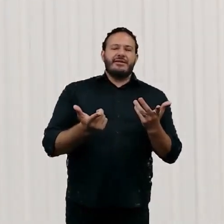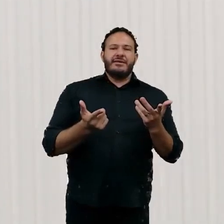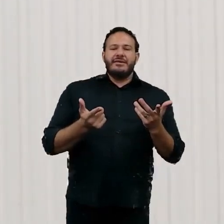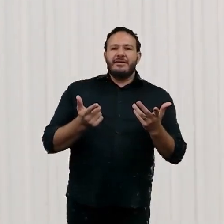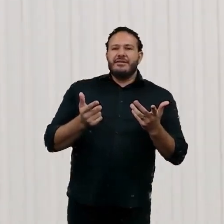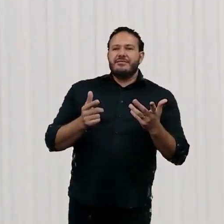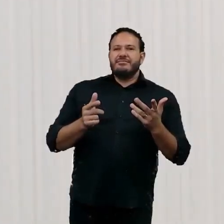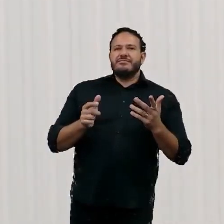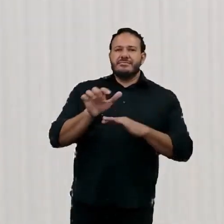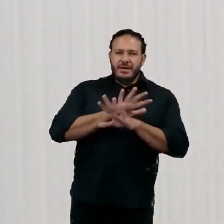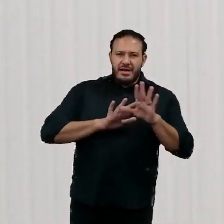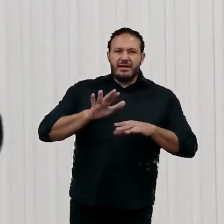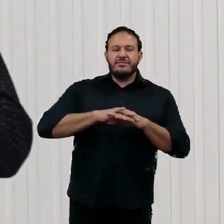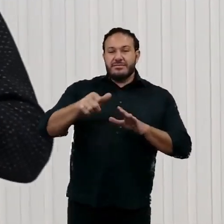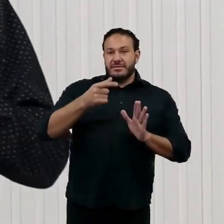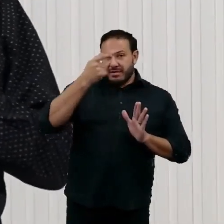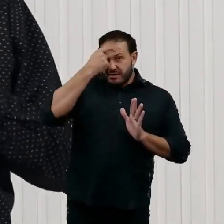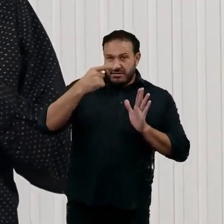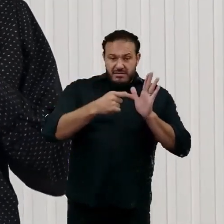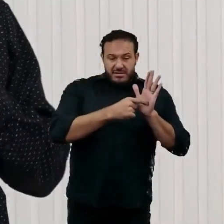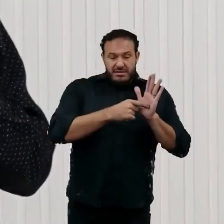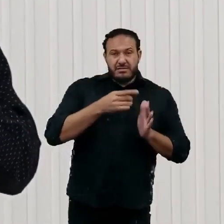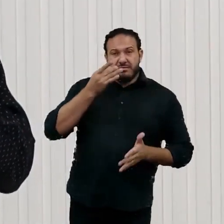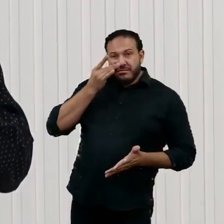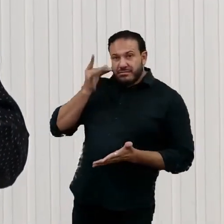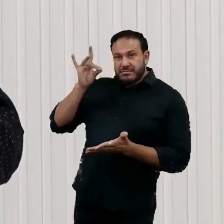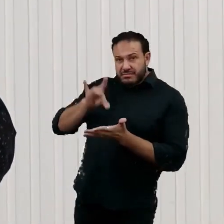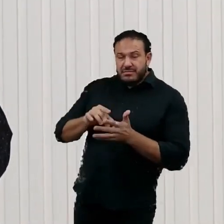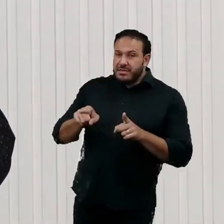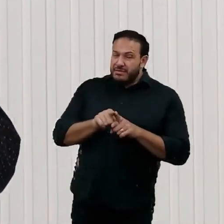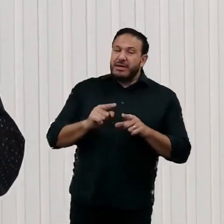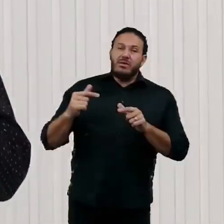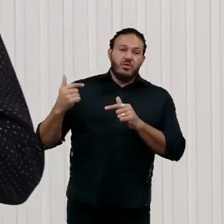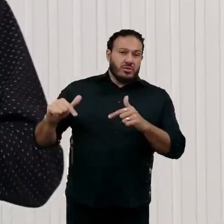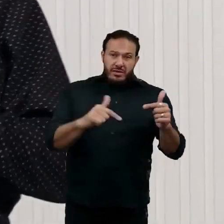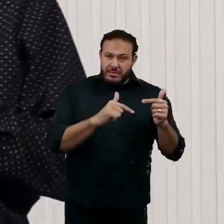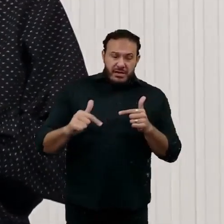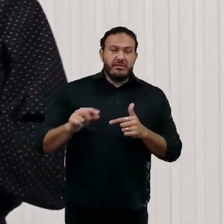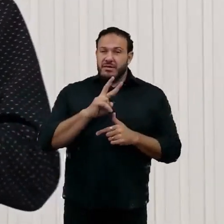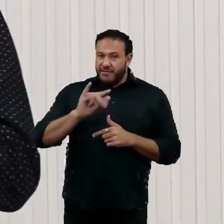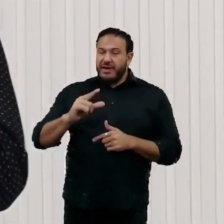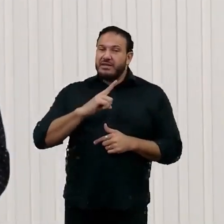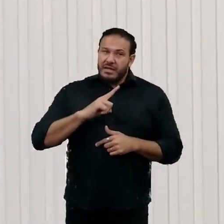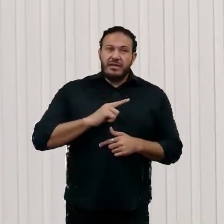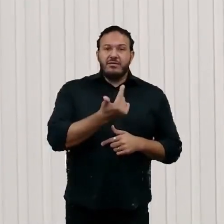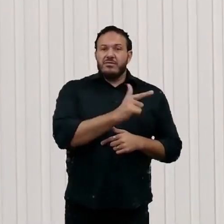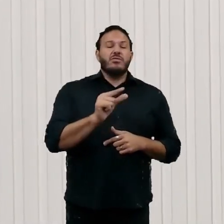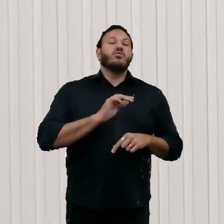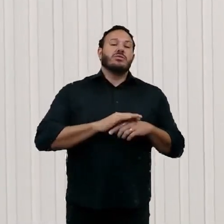daí a inteligência artificial e a realidade, que os empregos que vão existir e não vão existir, e as consequências para a educação.